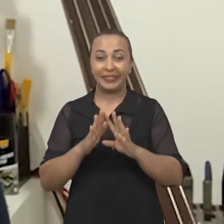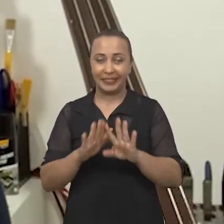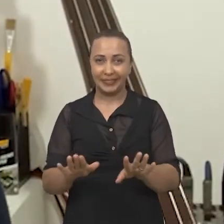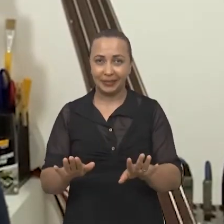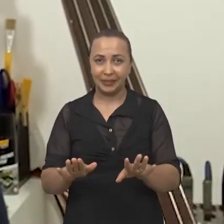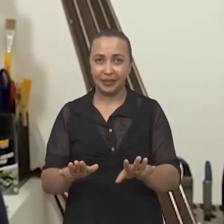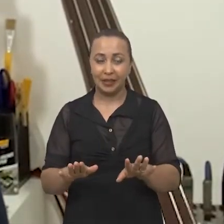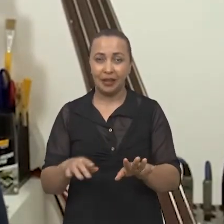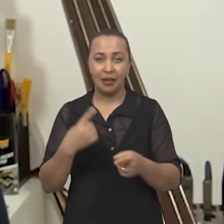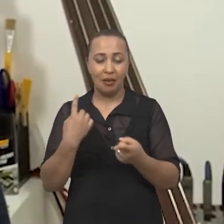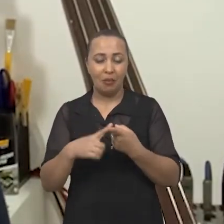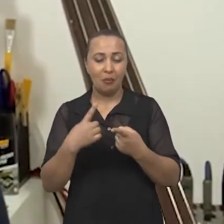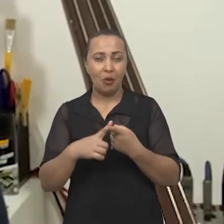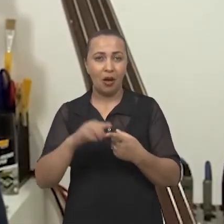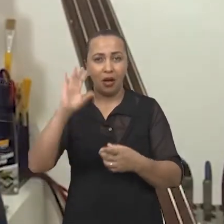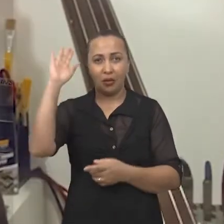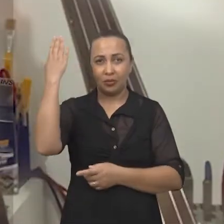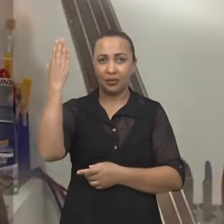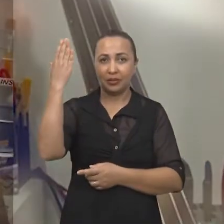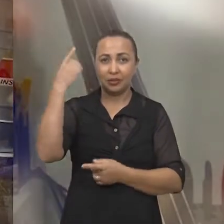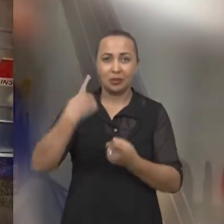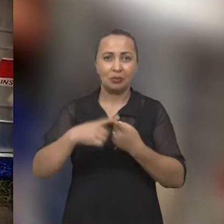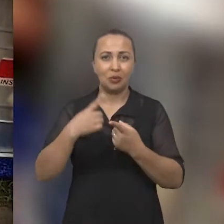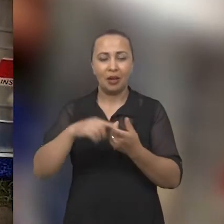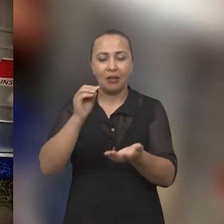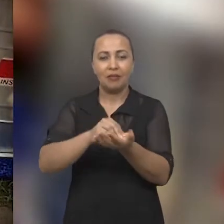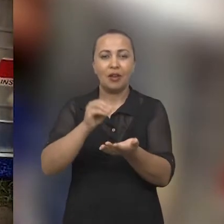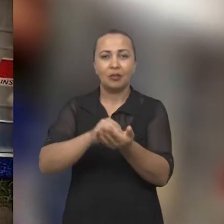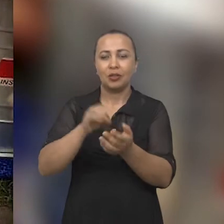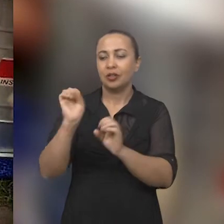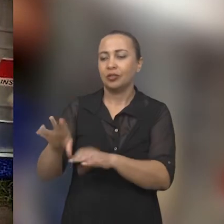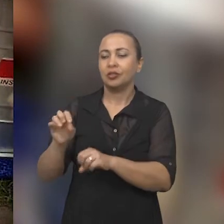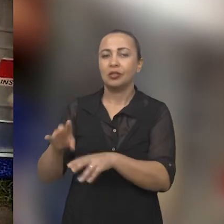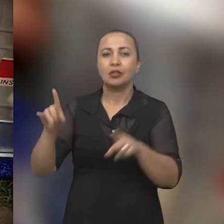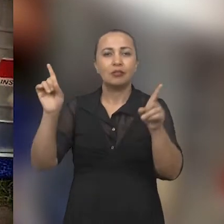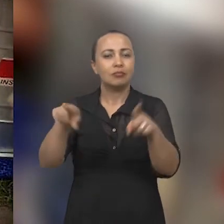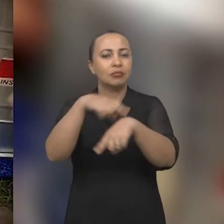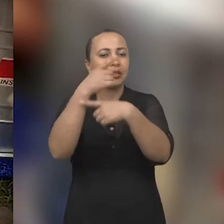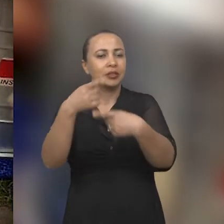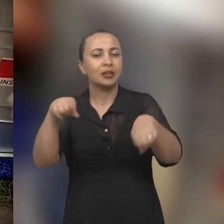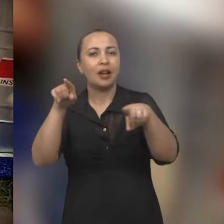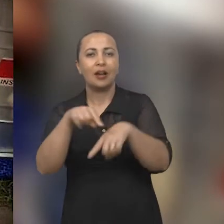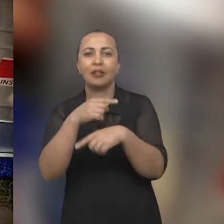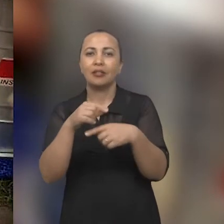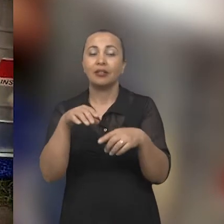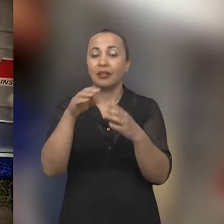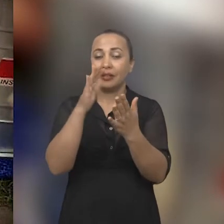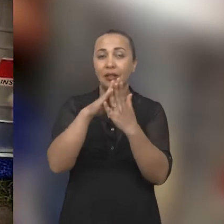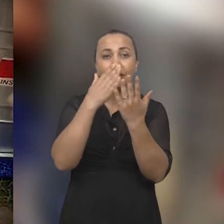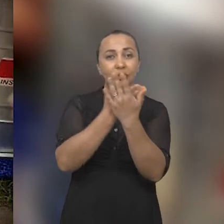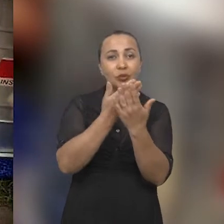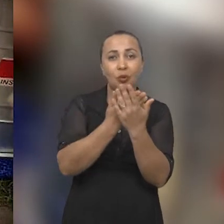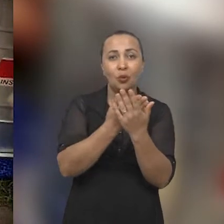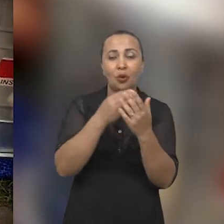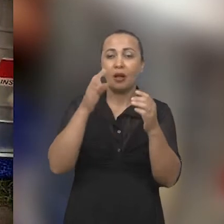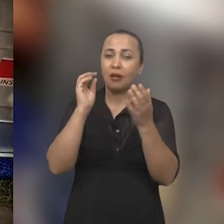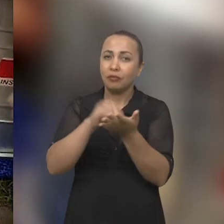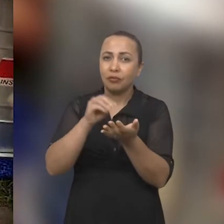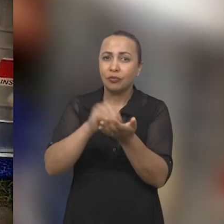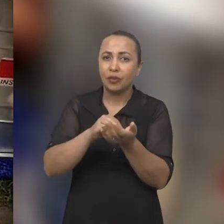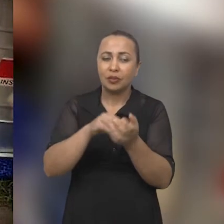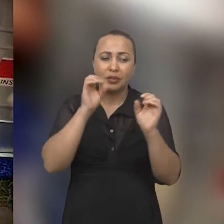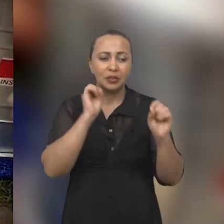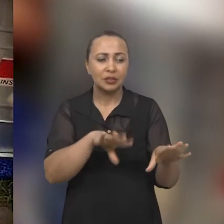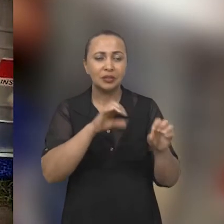se dá por falta de educação musical na escola, por falta de estudos, por falta de incentivo à acuidade